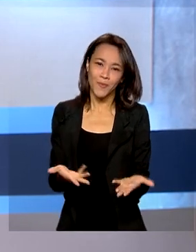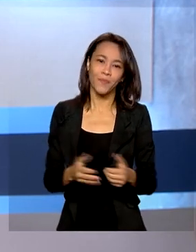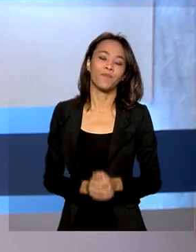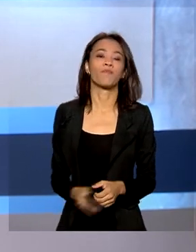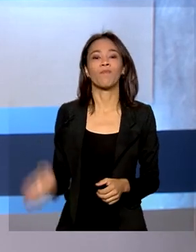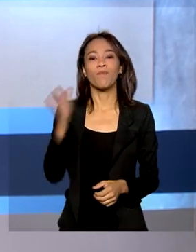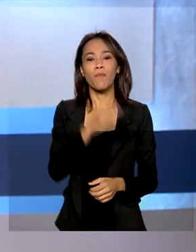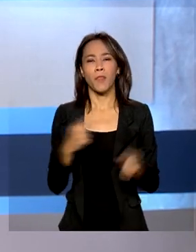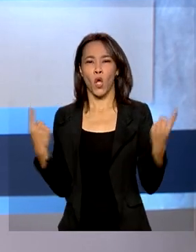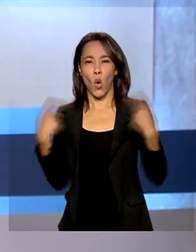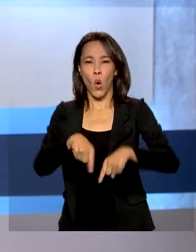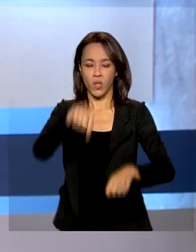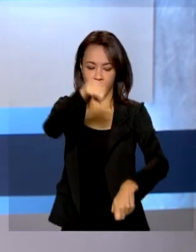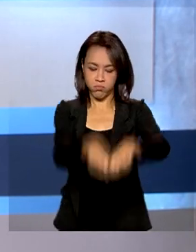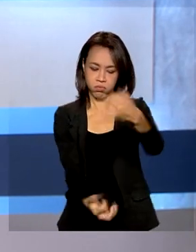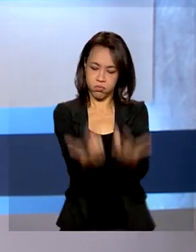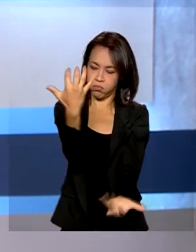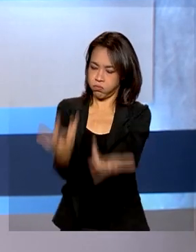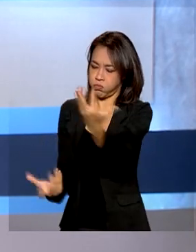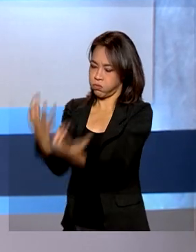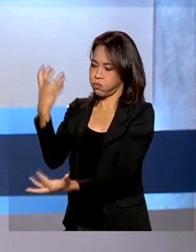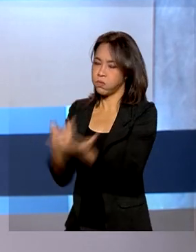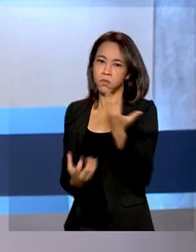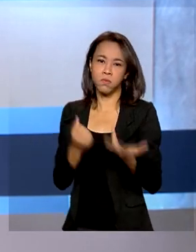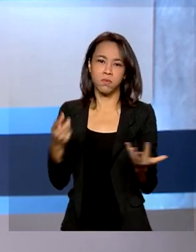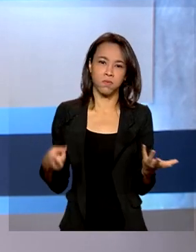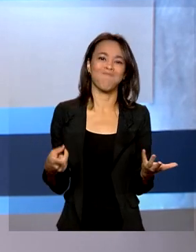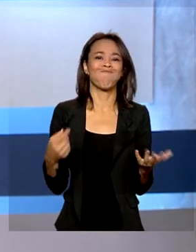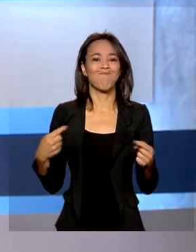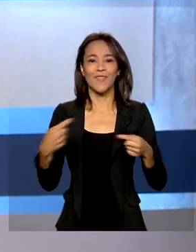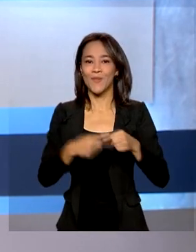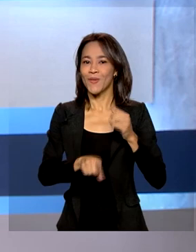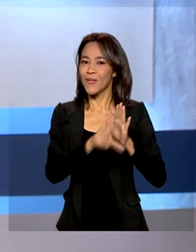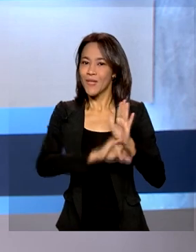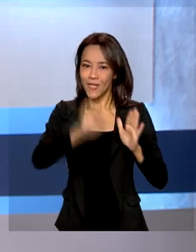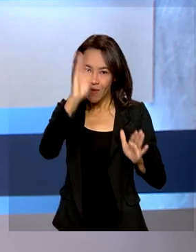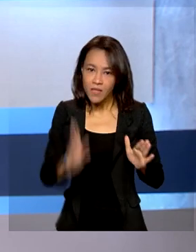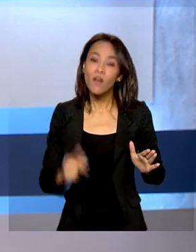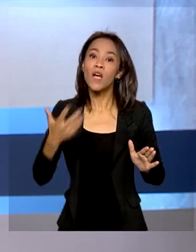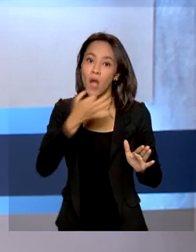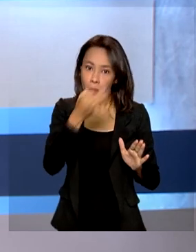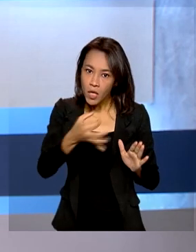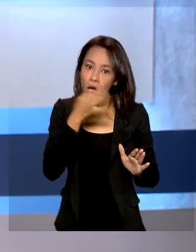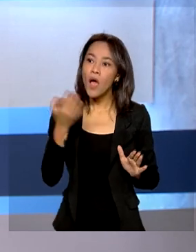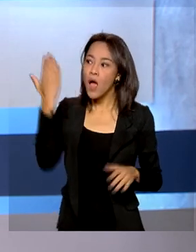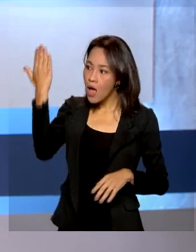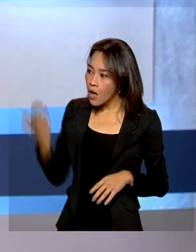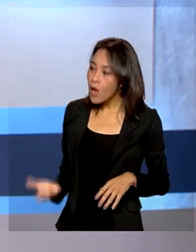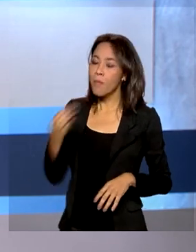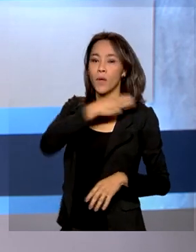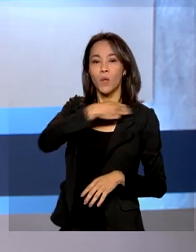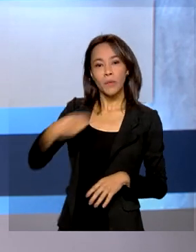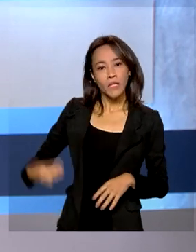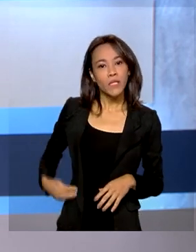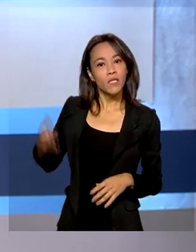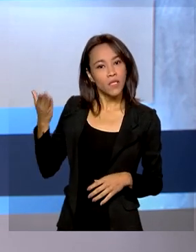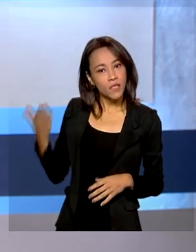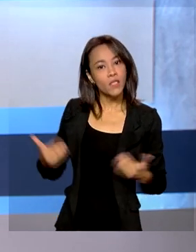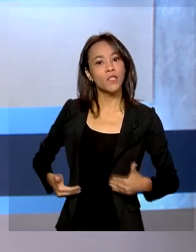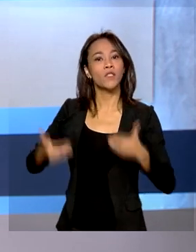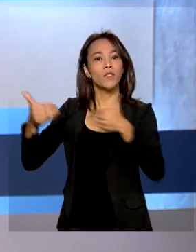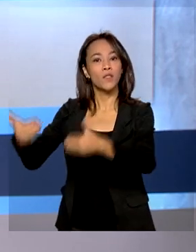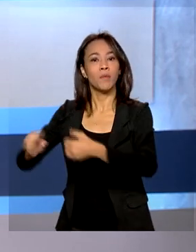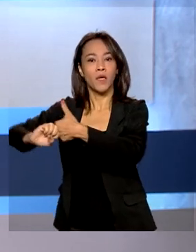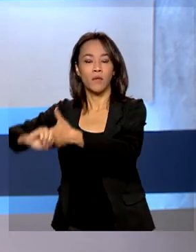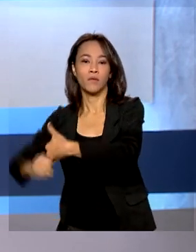Combate às queimadas e ao desmatamento ilegal no Brasil. O assunto foi comentado pelo ministro do Meio Ambiente, Joaquim Leite, em